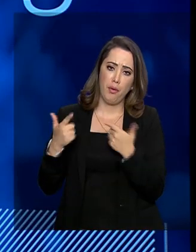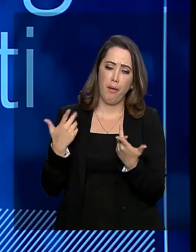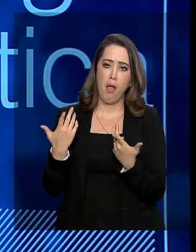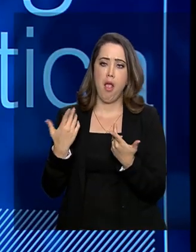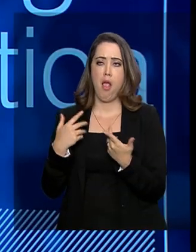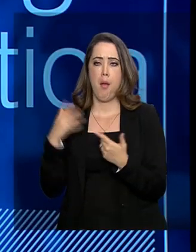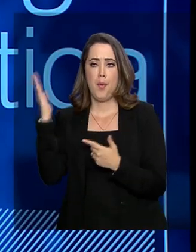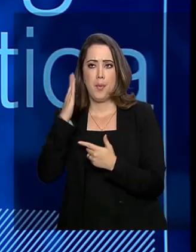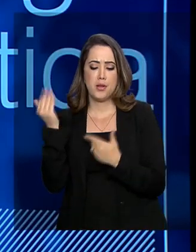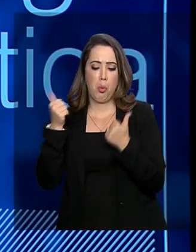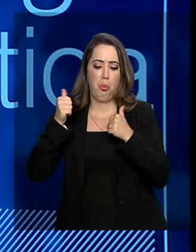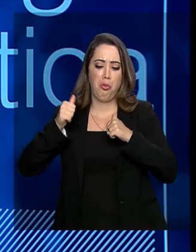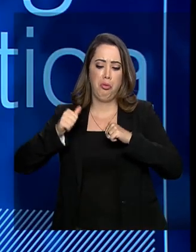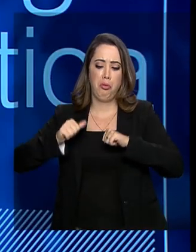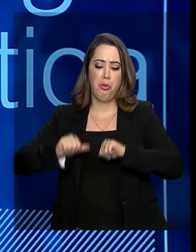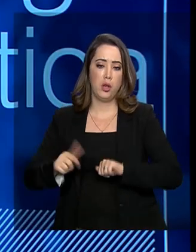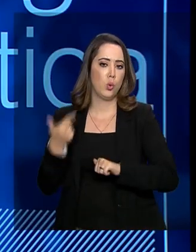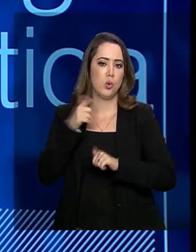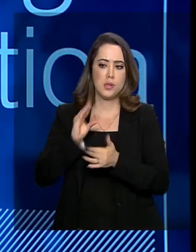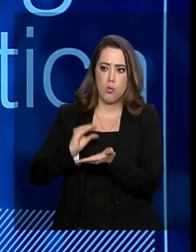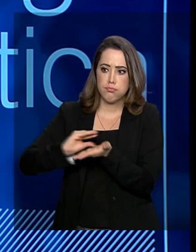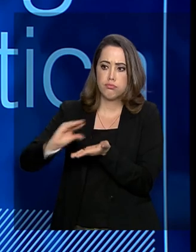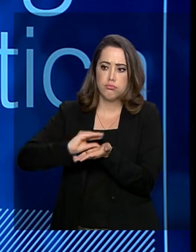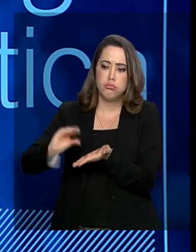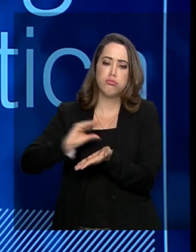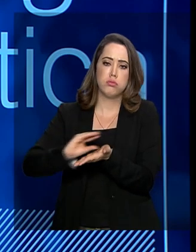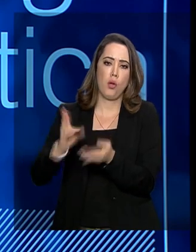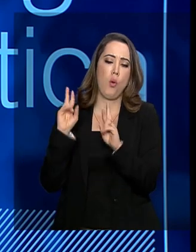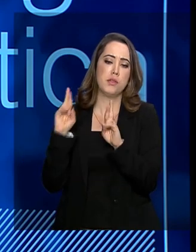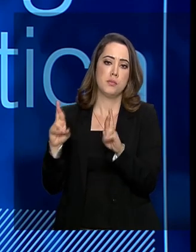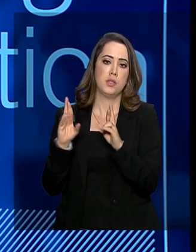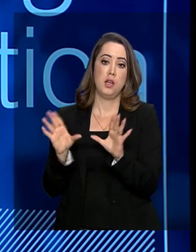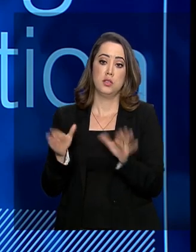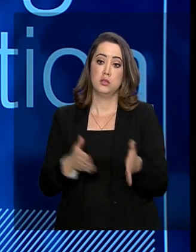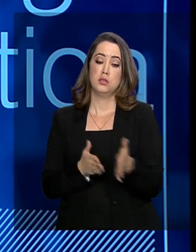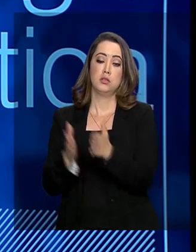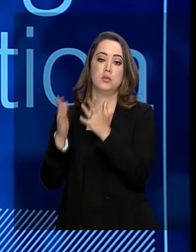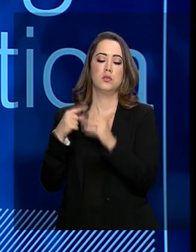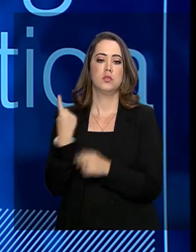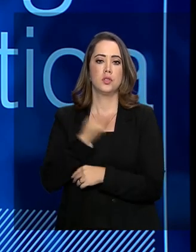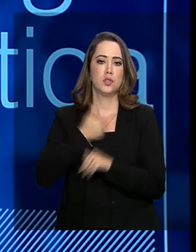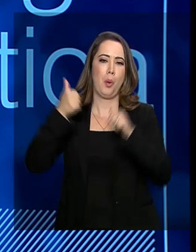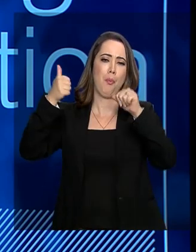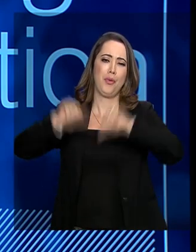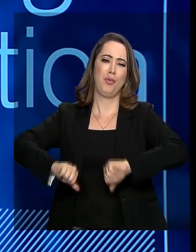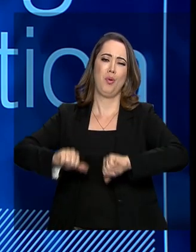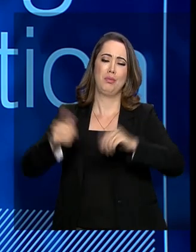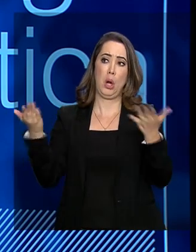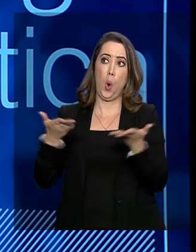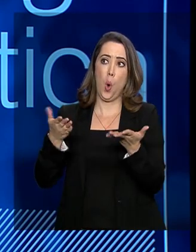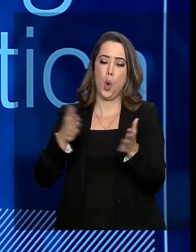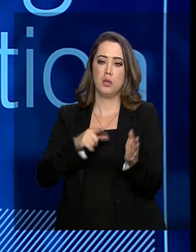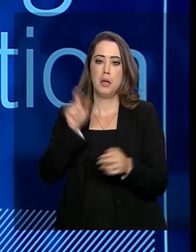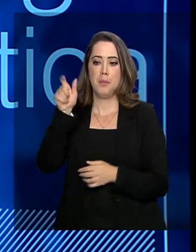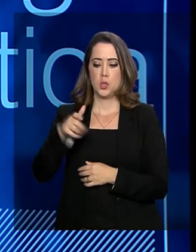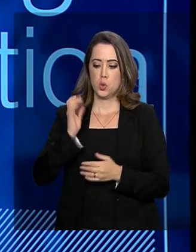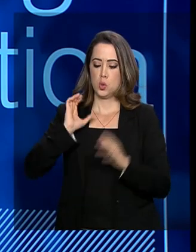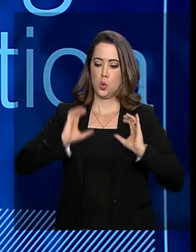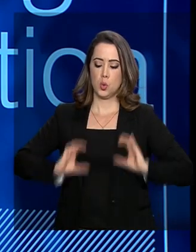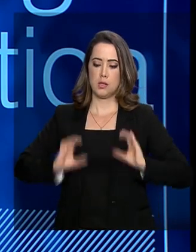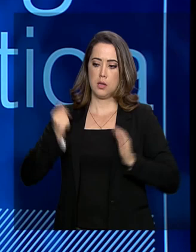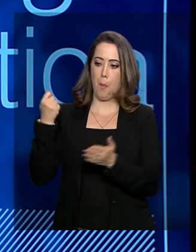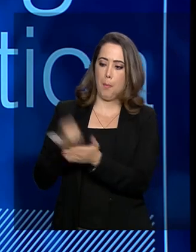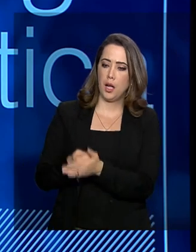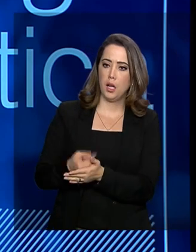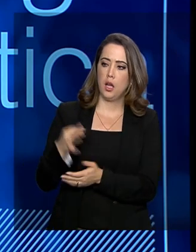recessão, não conseguiram ser feitos os investimentos como era o esperado em algumas rodovias. E a gente tem o pior cenário. A gente tem o cidadão pagando ali uma